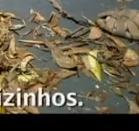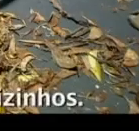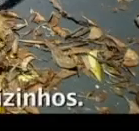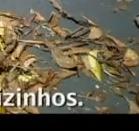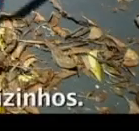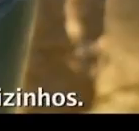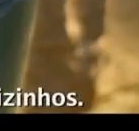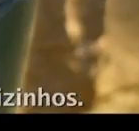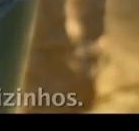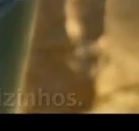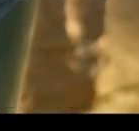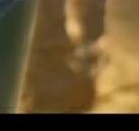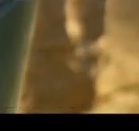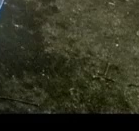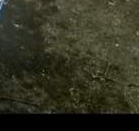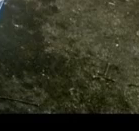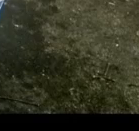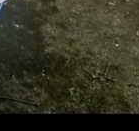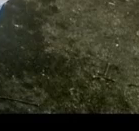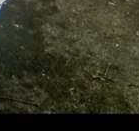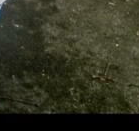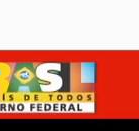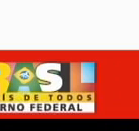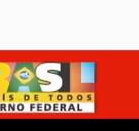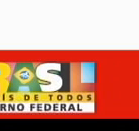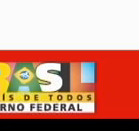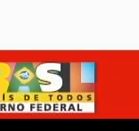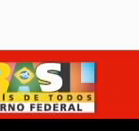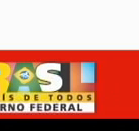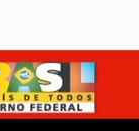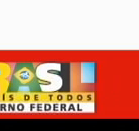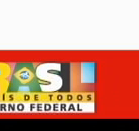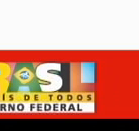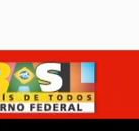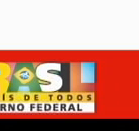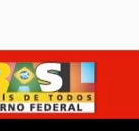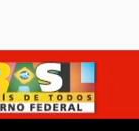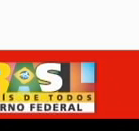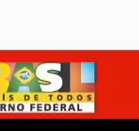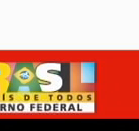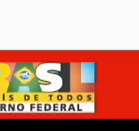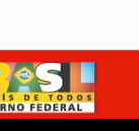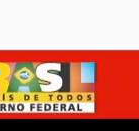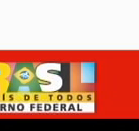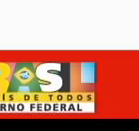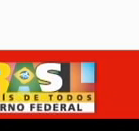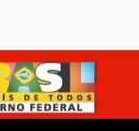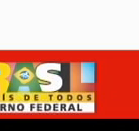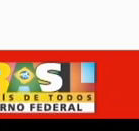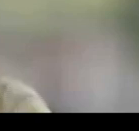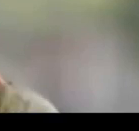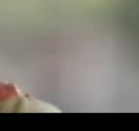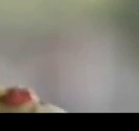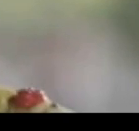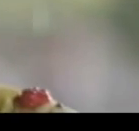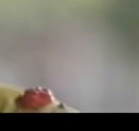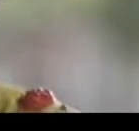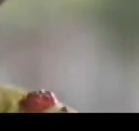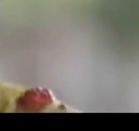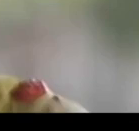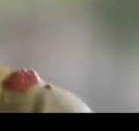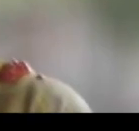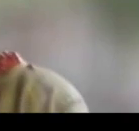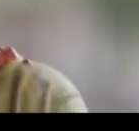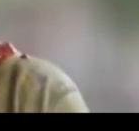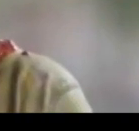casa, fale com seus vizinhos, converse com a Prefeitura. Ministério da Saúde. Brasil. Um país de todos. Quando